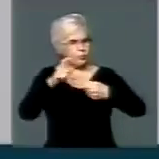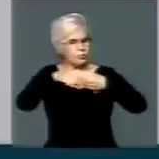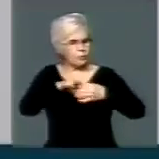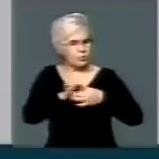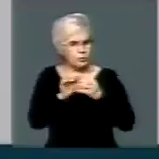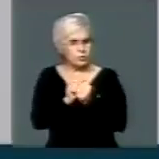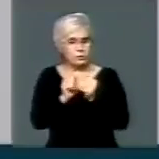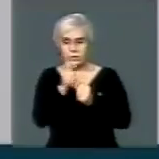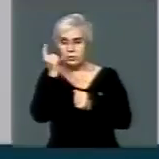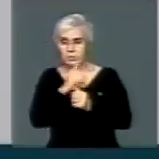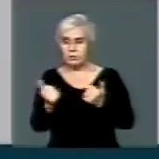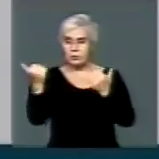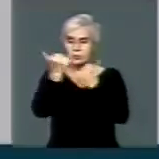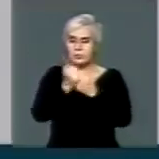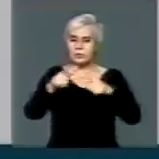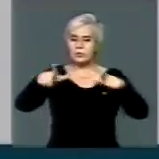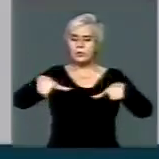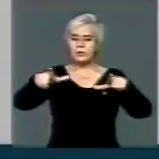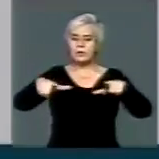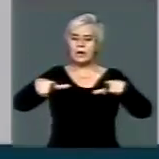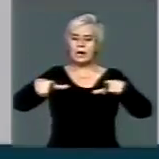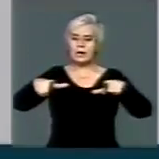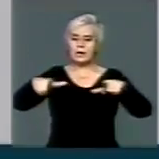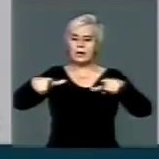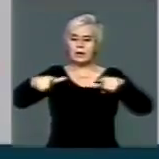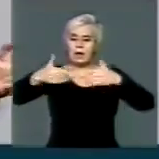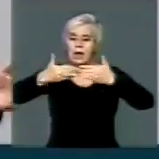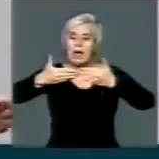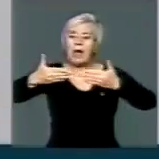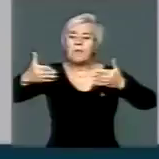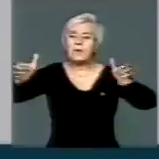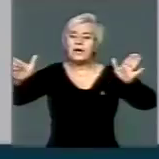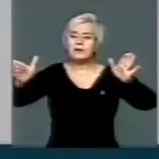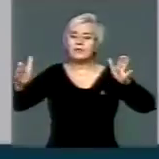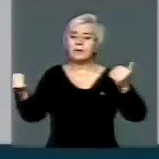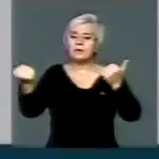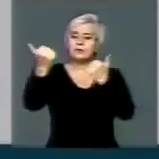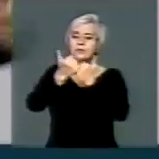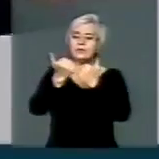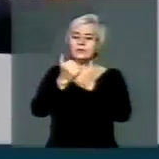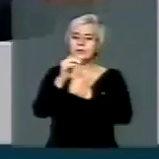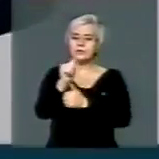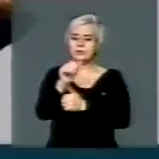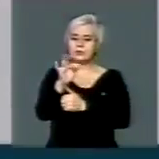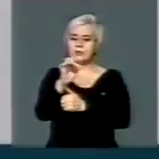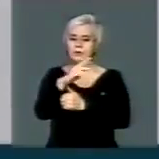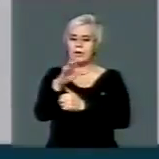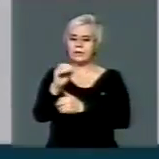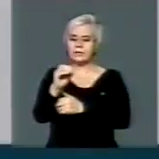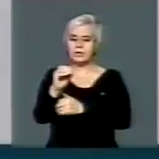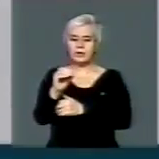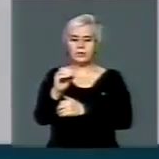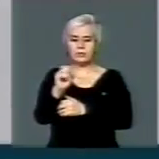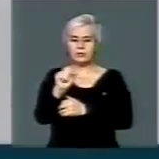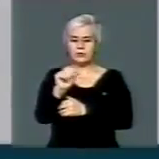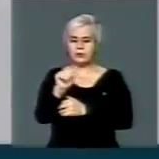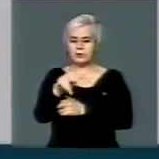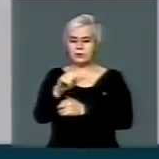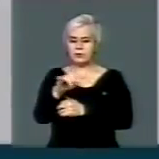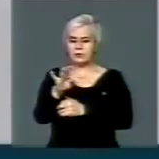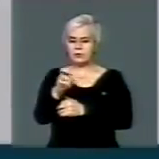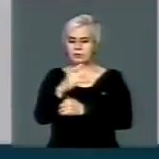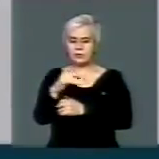substituíram seus vazadouros a céu aberto por aterros sanitários. Instituíram a coleta seletiva,